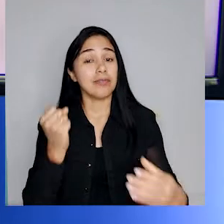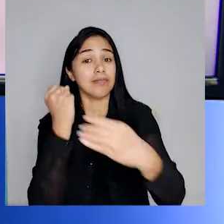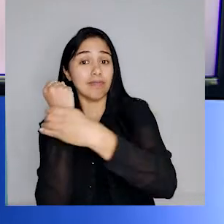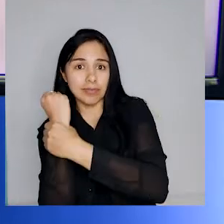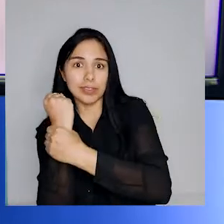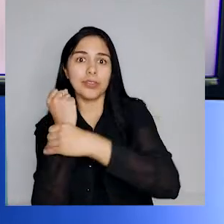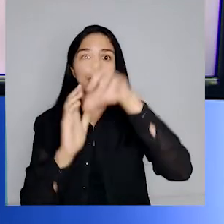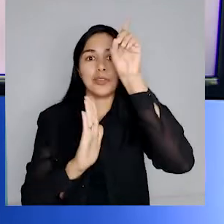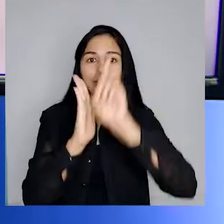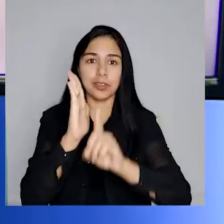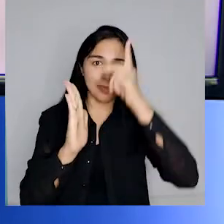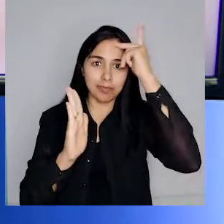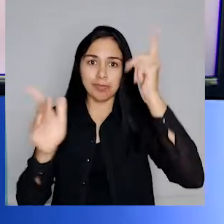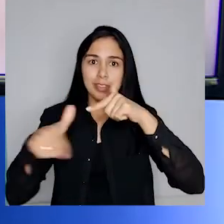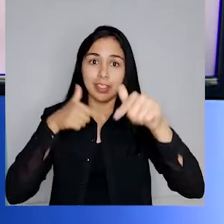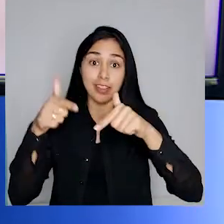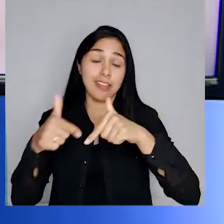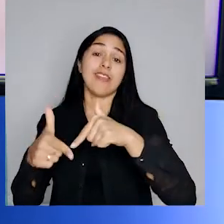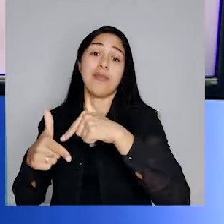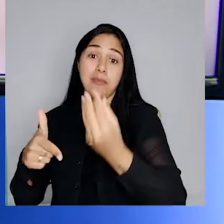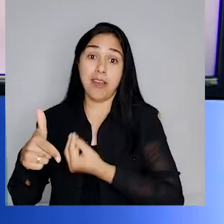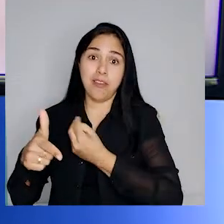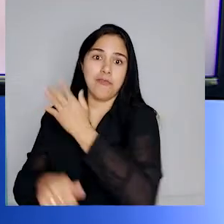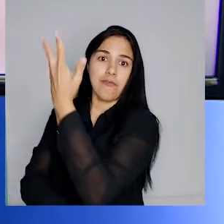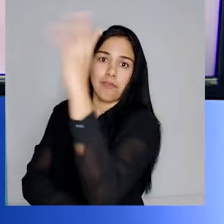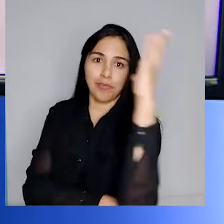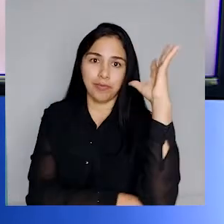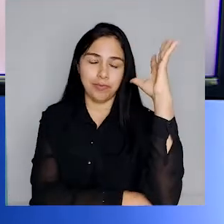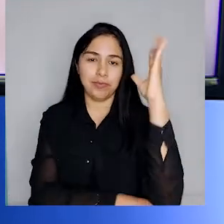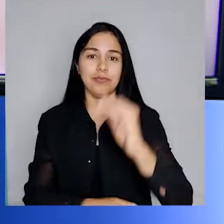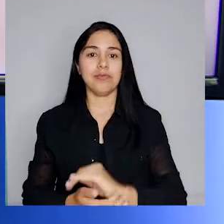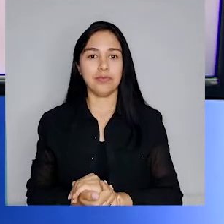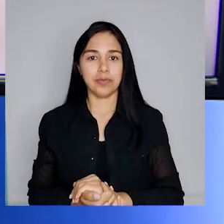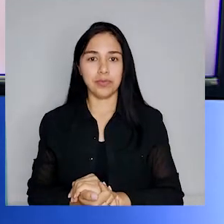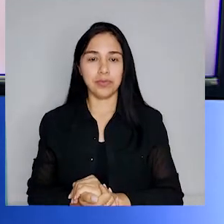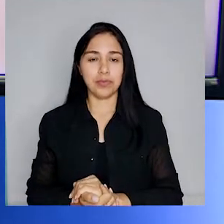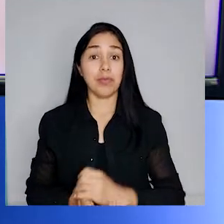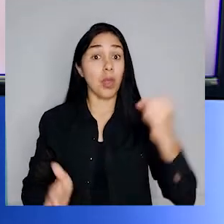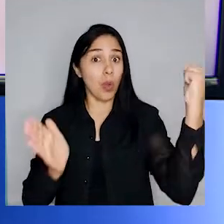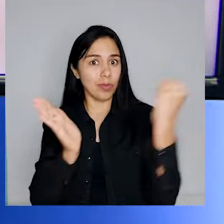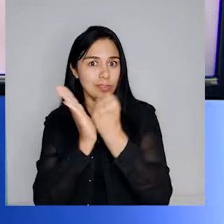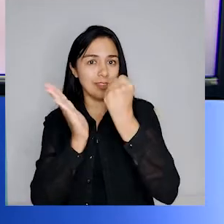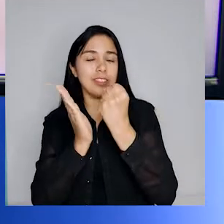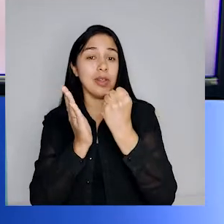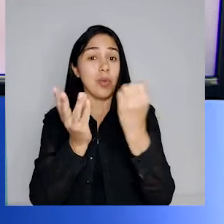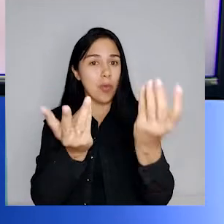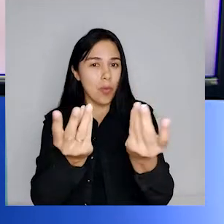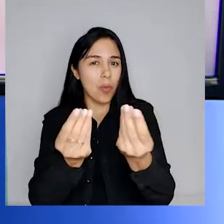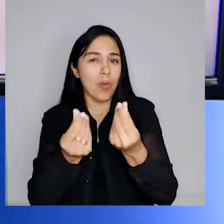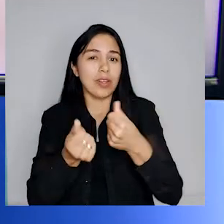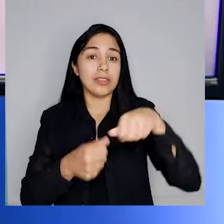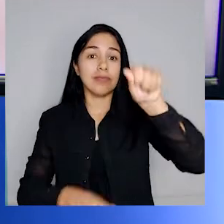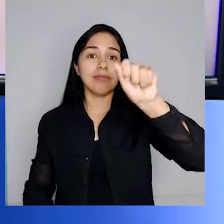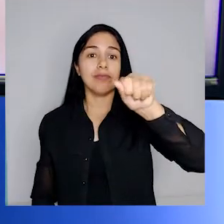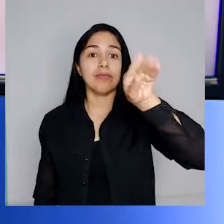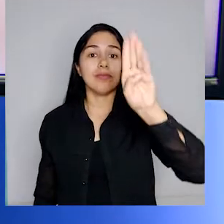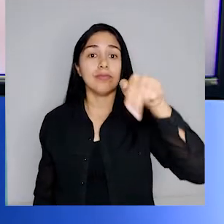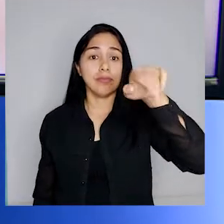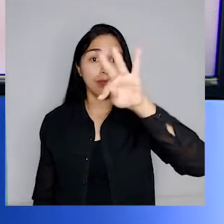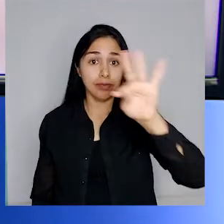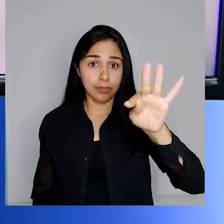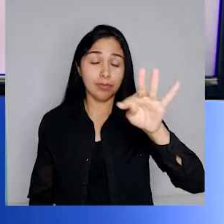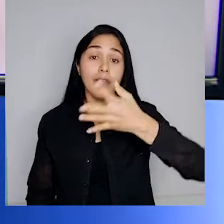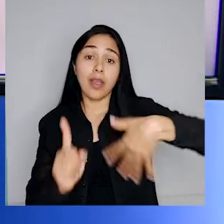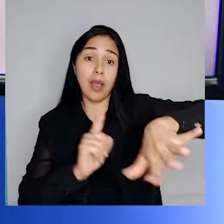populações tradicionais que vivem na floresta. O selo qualidade ABNT ambiental leva em